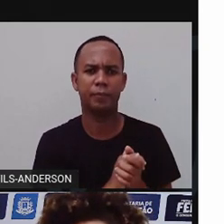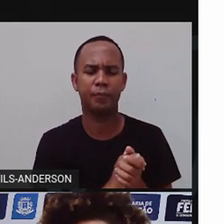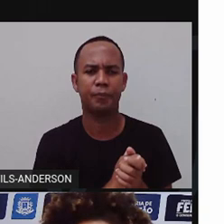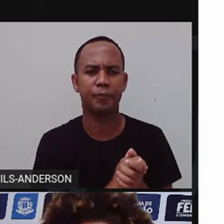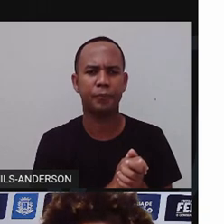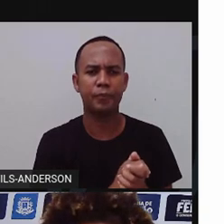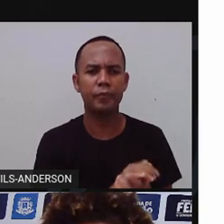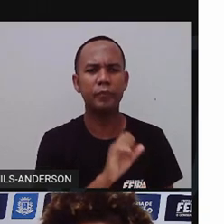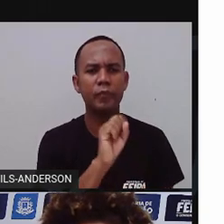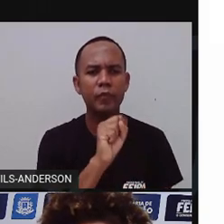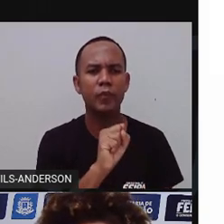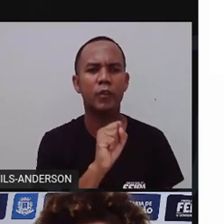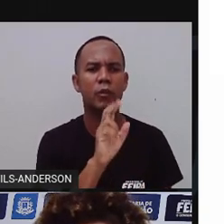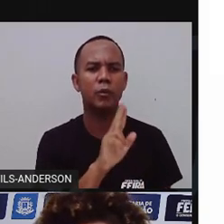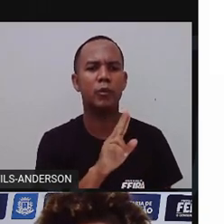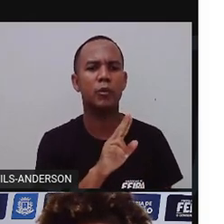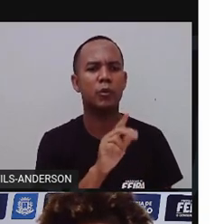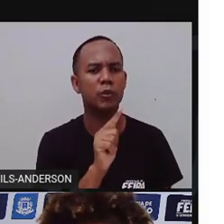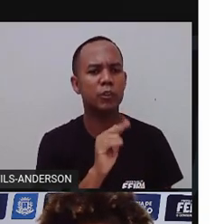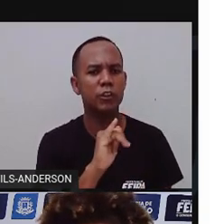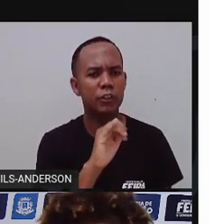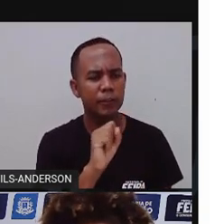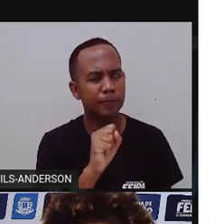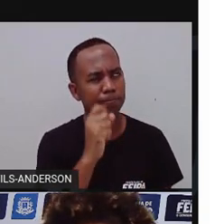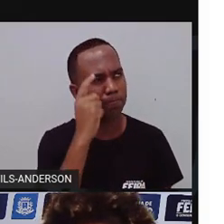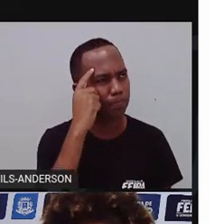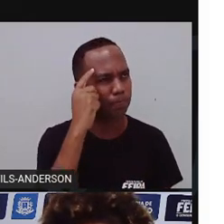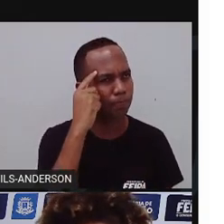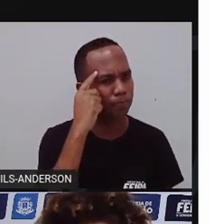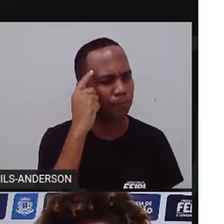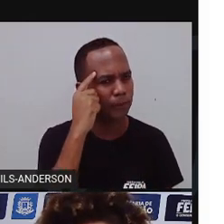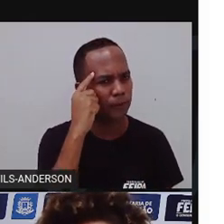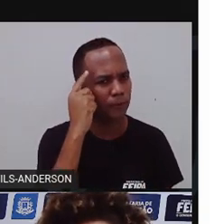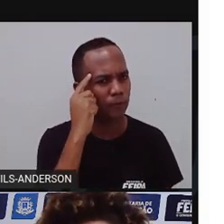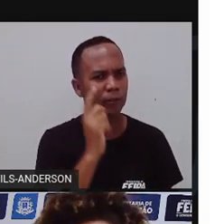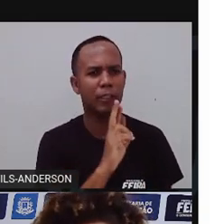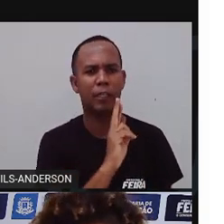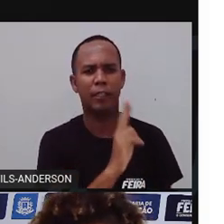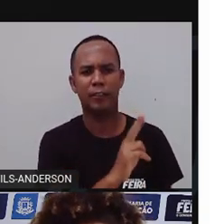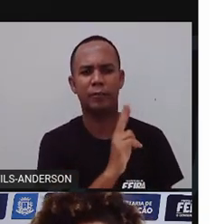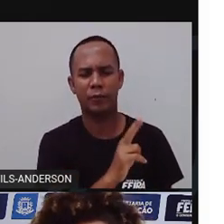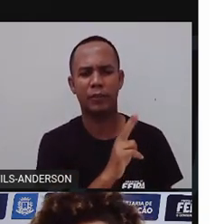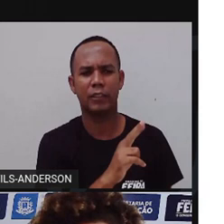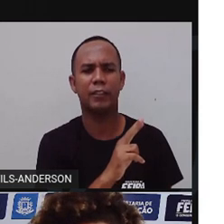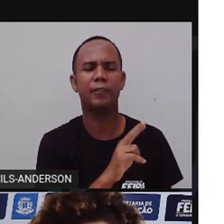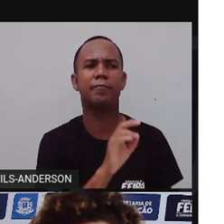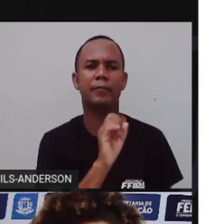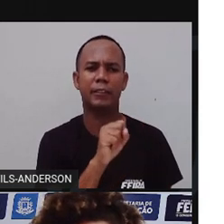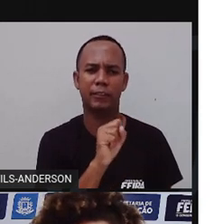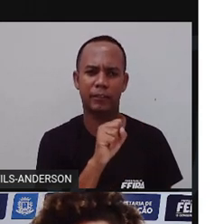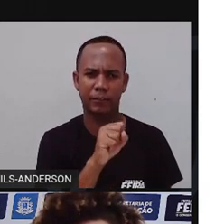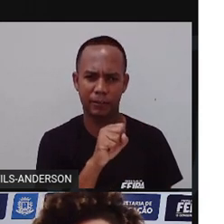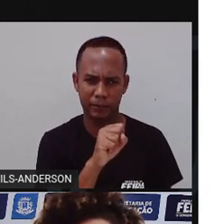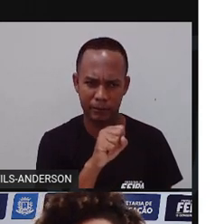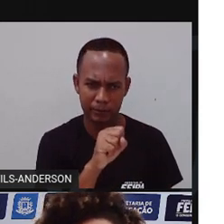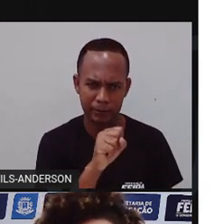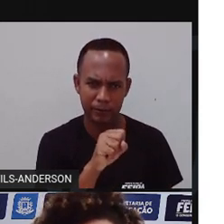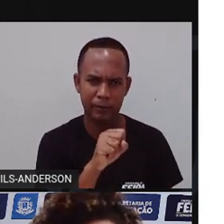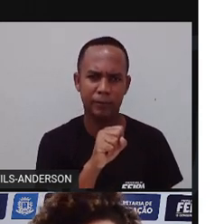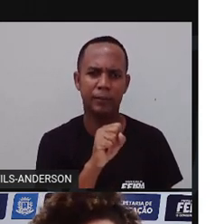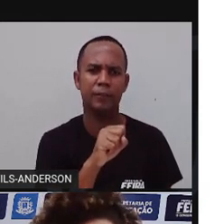E sujis mundo pensou um pouco e respondeu. Claro. Vou cooperar sim.